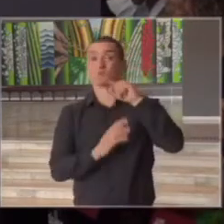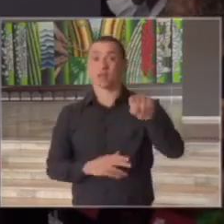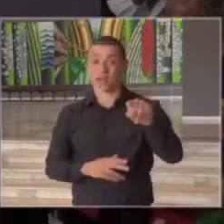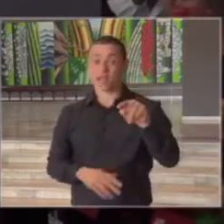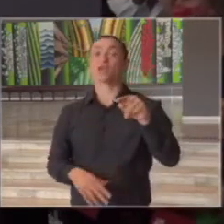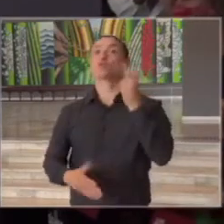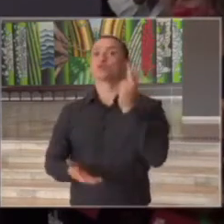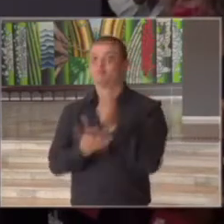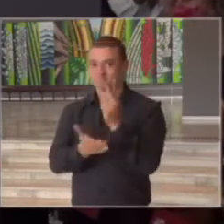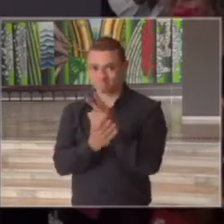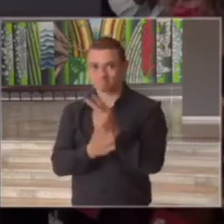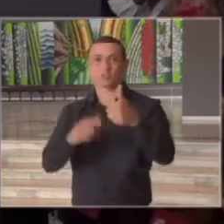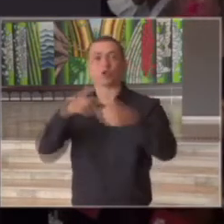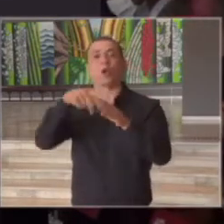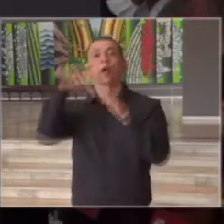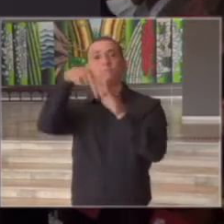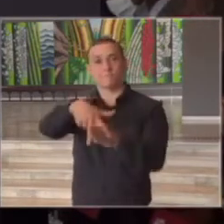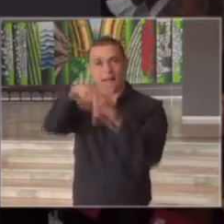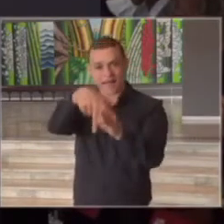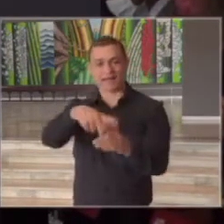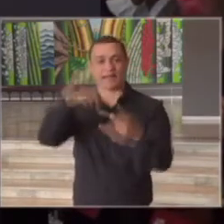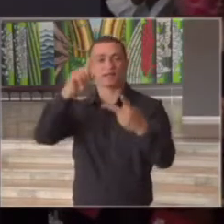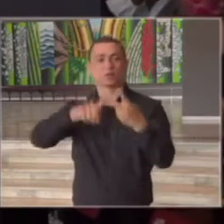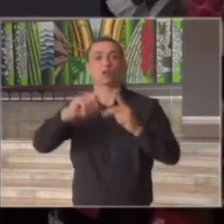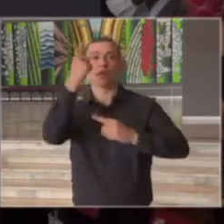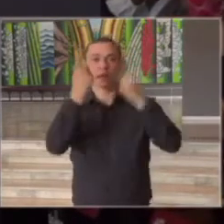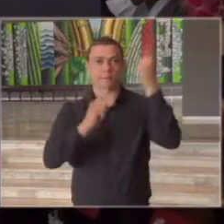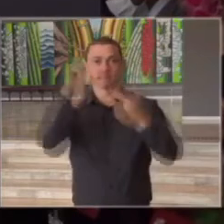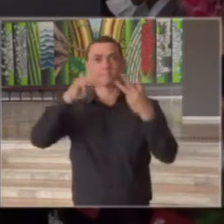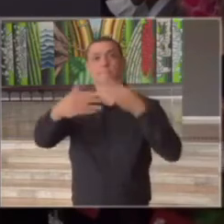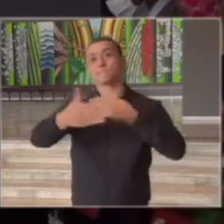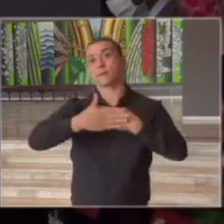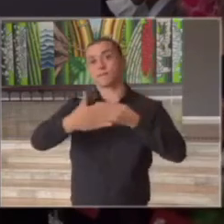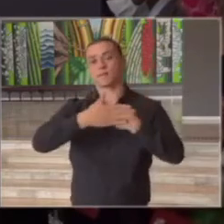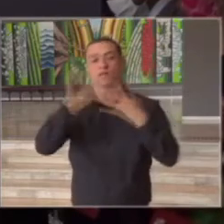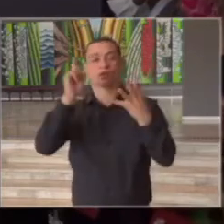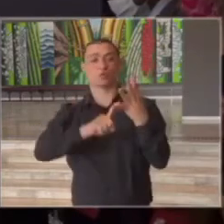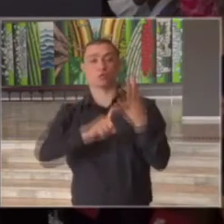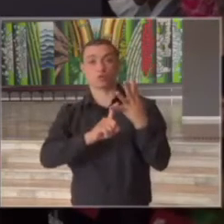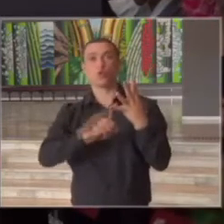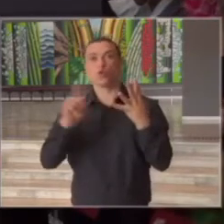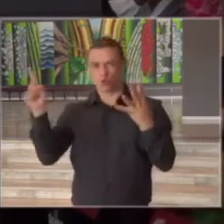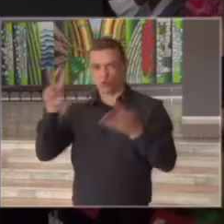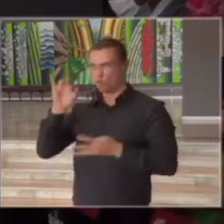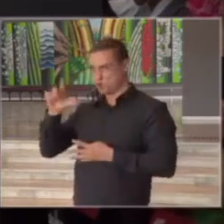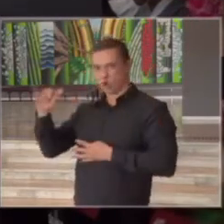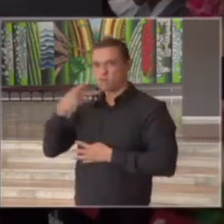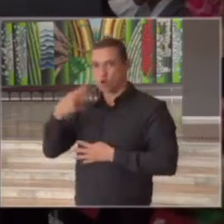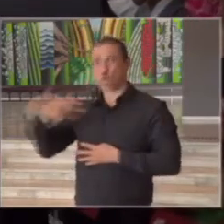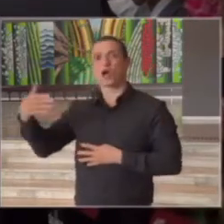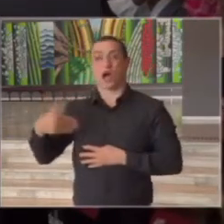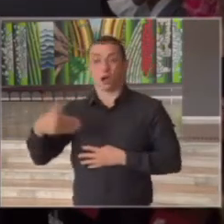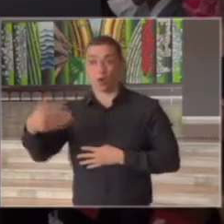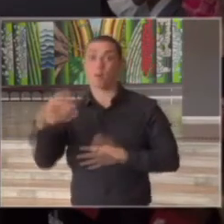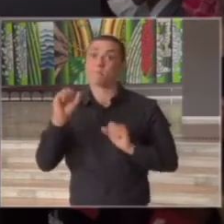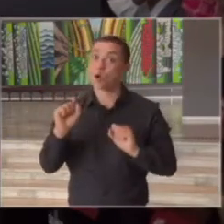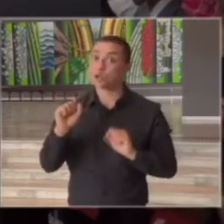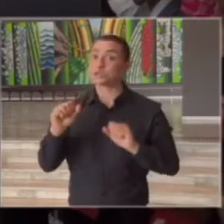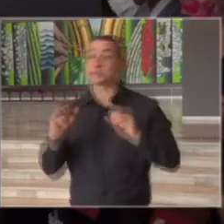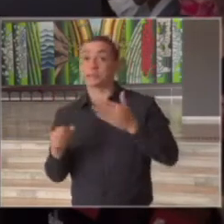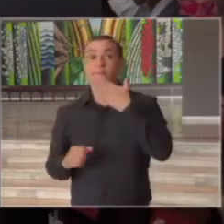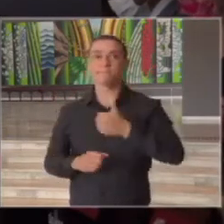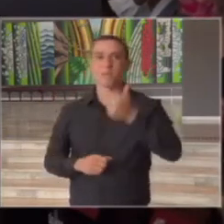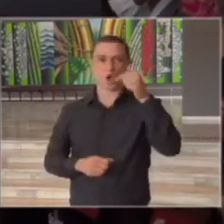continuamos com Barretos Ribeirão Preto e Presidente Prudente o secretário Vignori já anunciou que temos uma tendência de